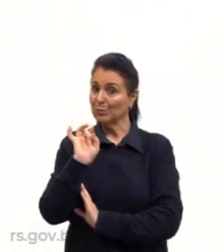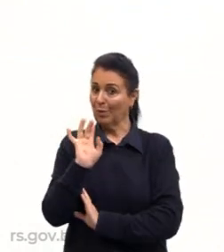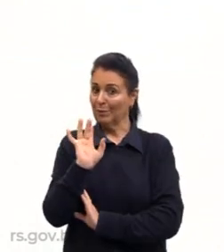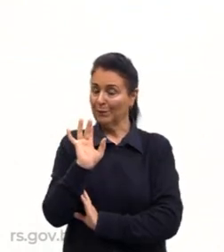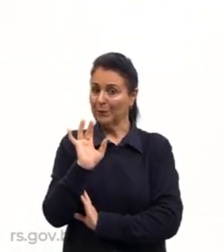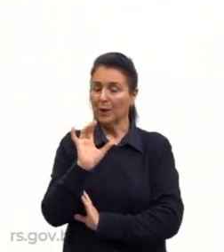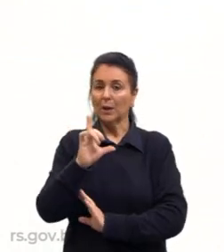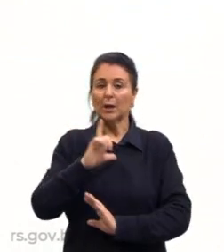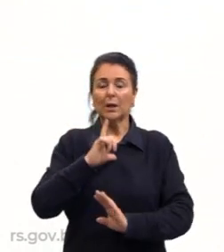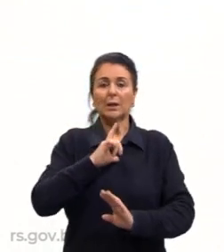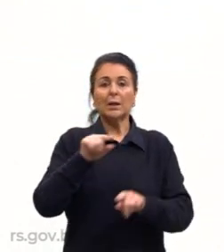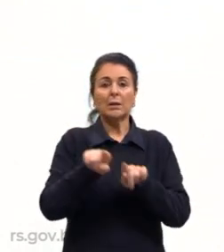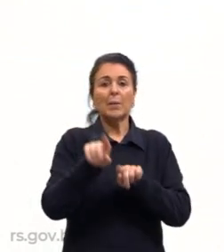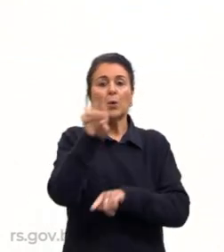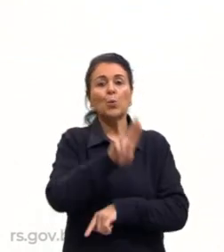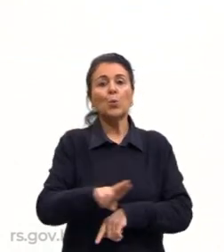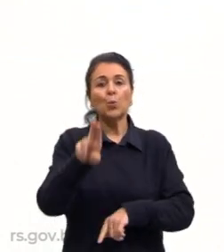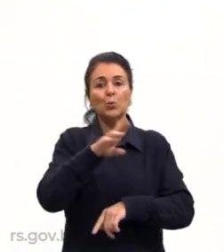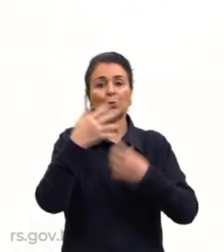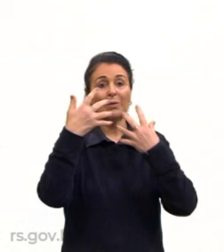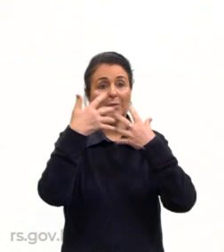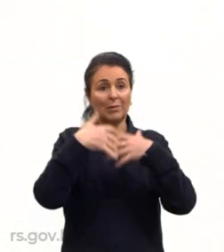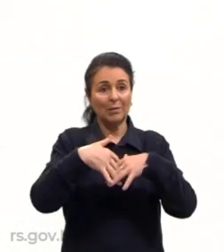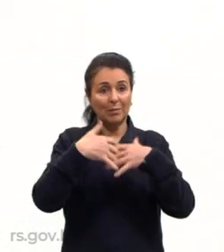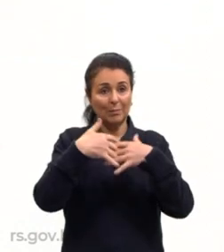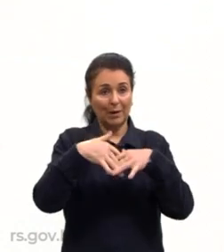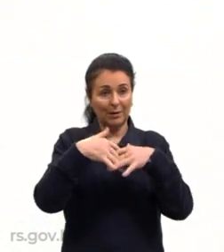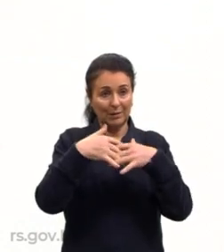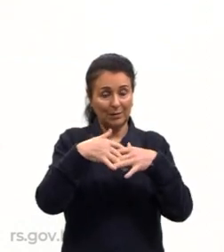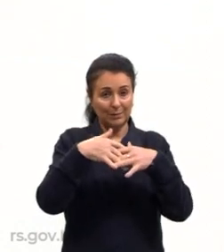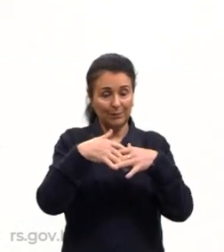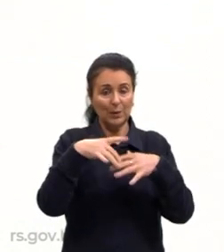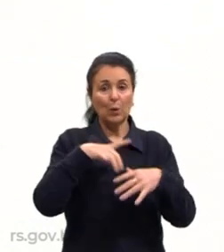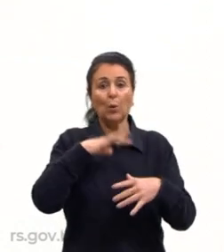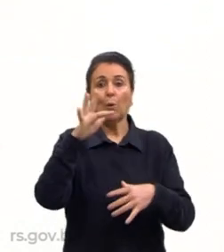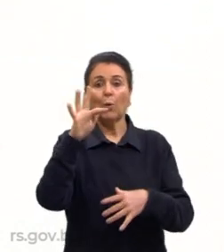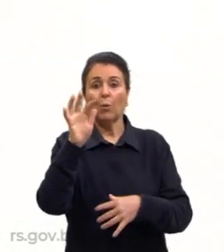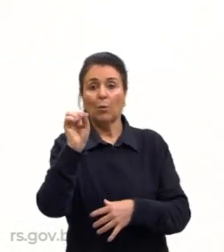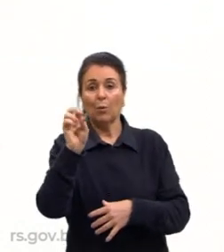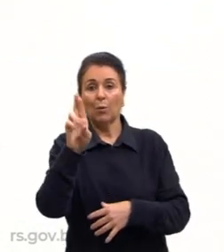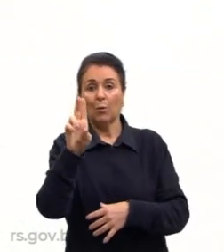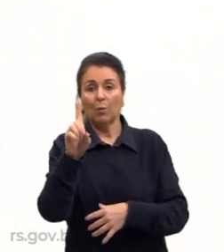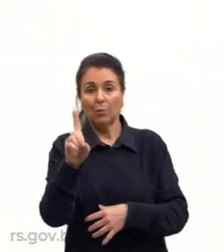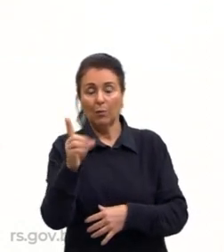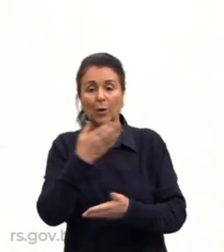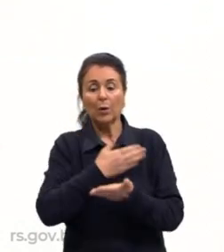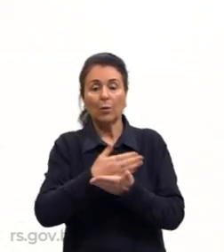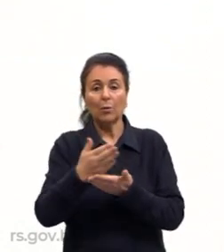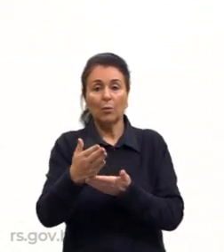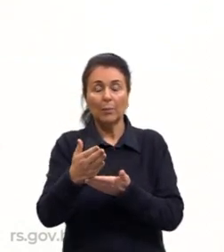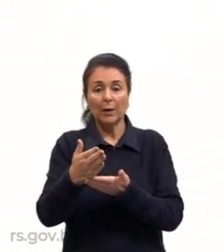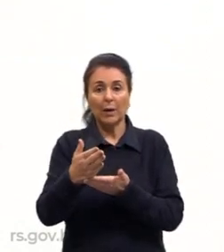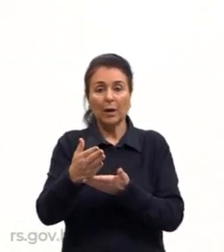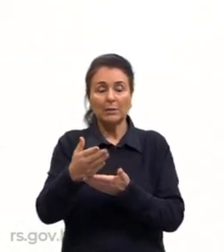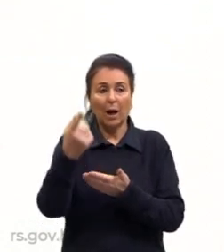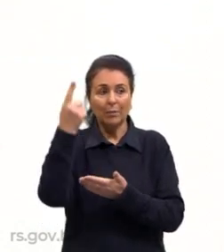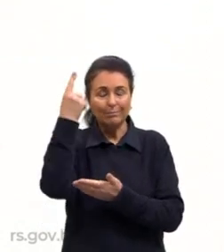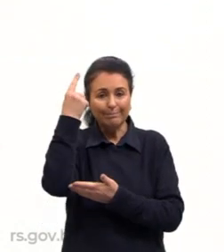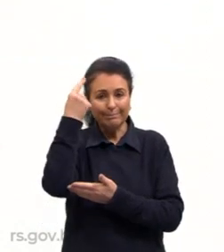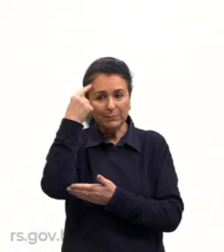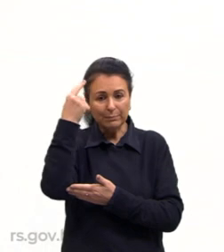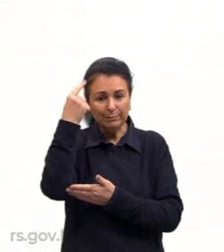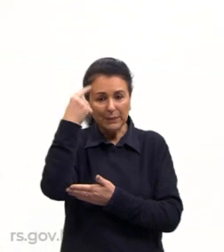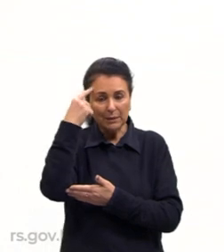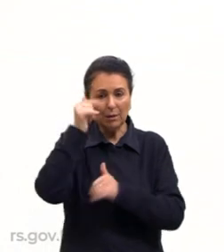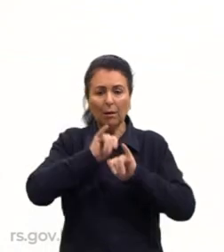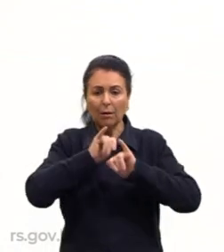tá? Automação e maquinário, isso é importantíssimo, então, o FOR começa a colocar essas